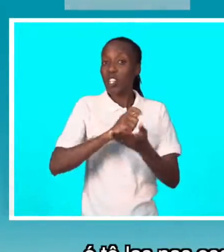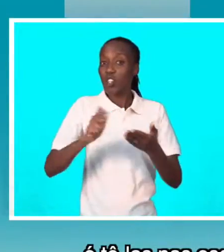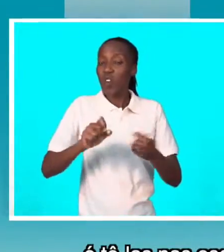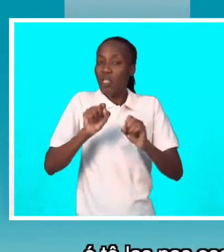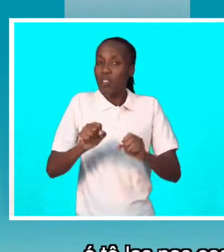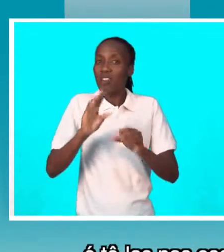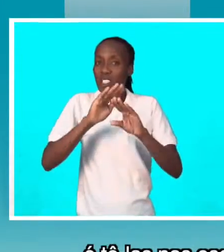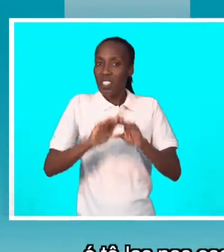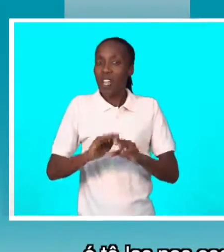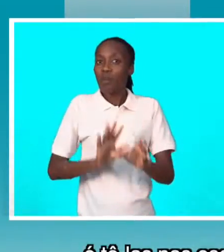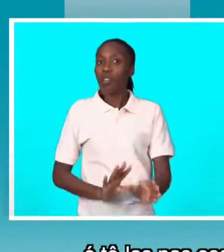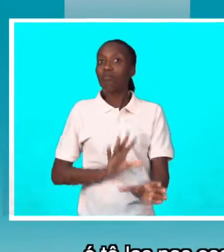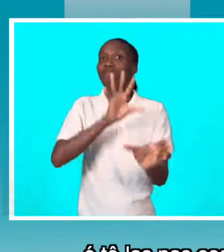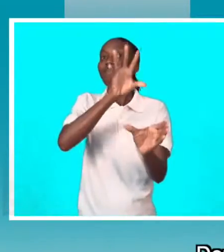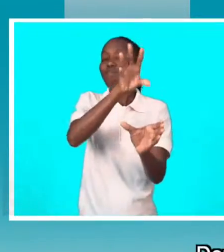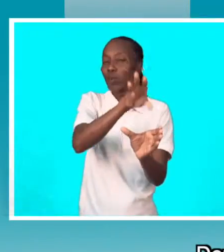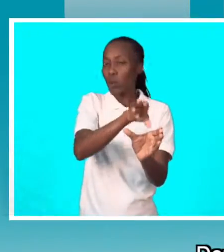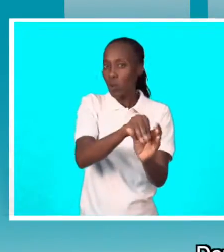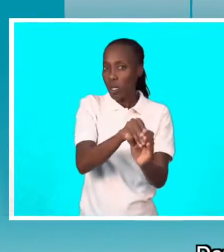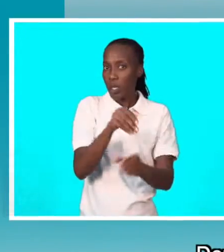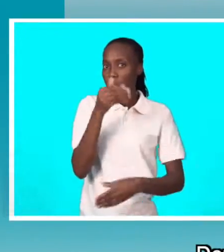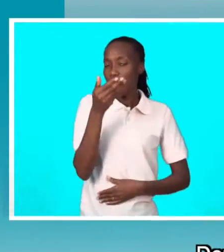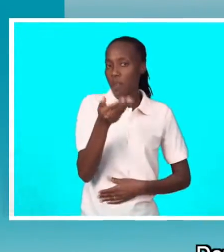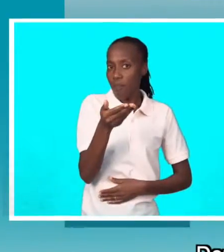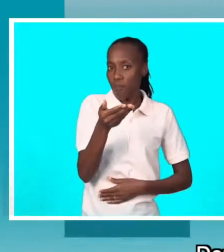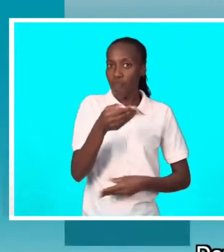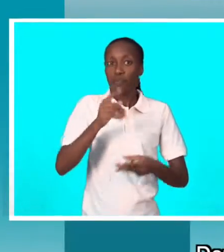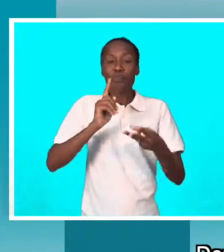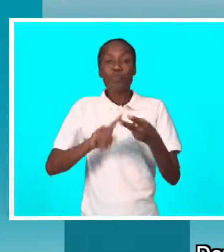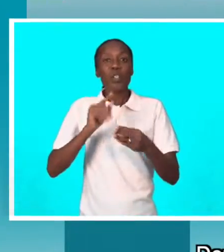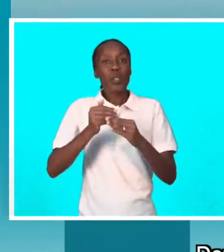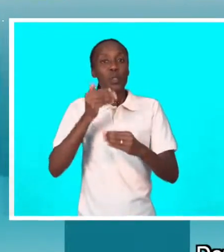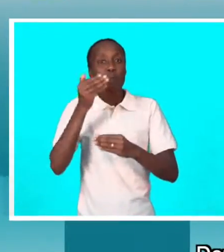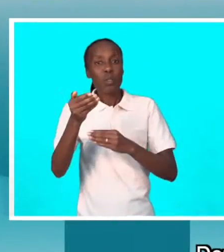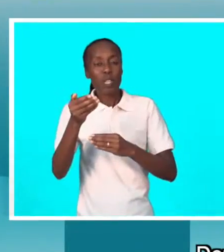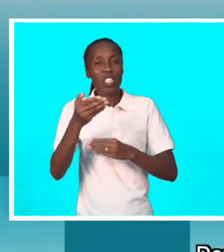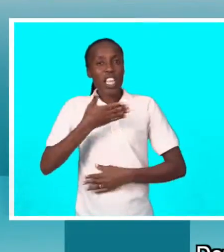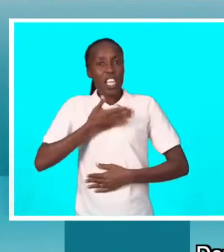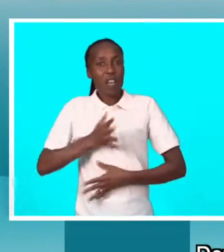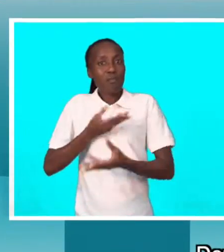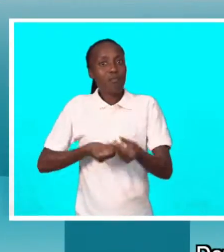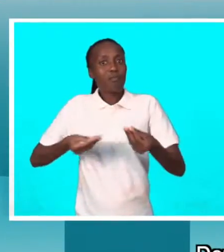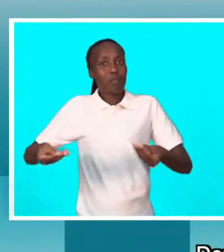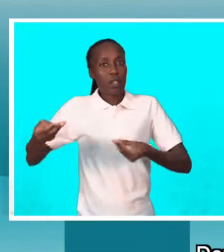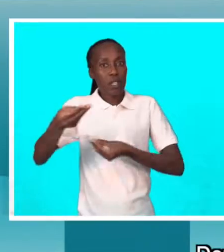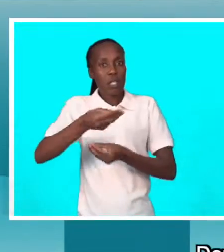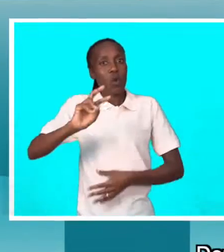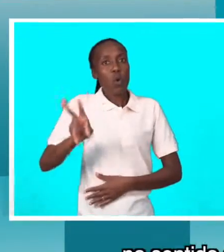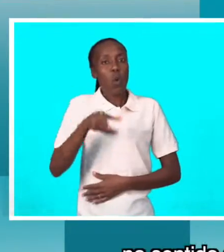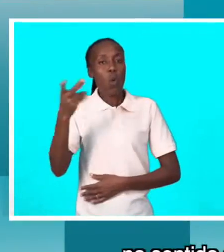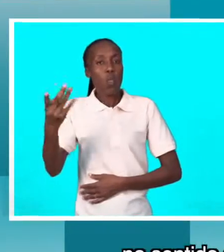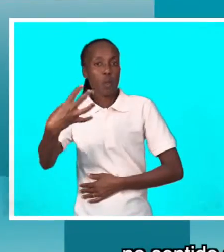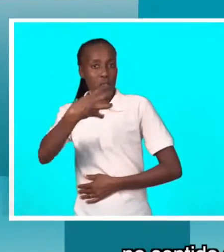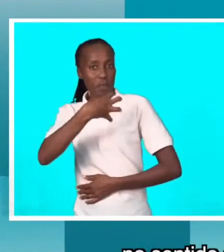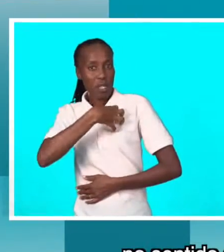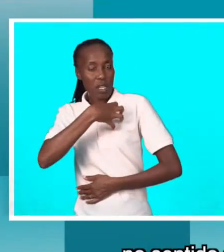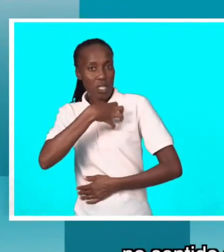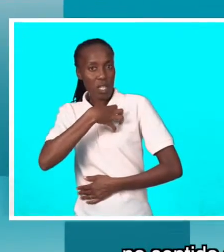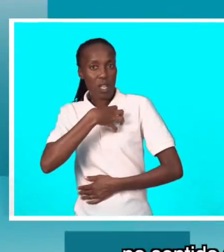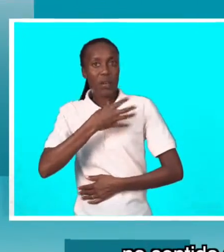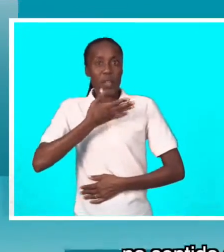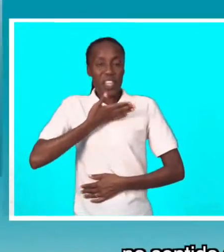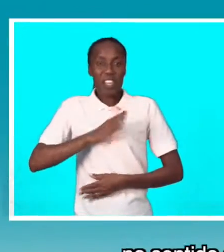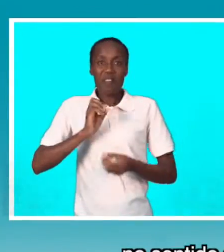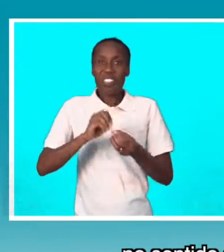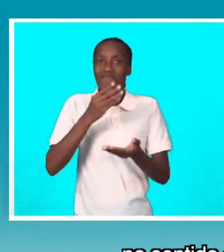necessárias para elas evoluírem. Depois, precisamos de interagir com outros ministérios, no sentido de ter,